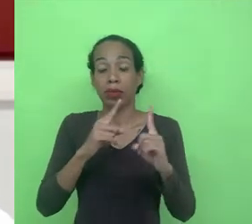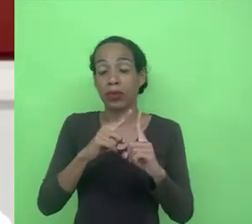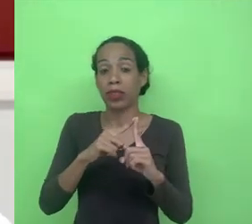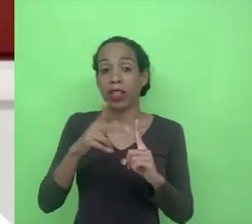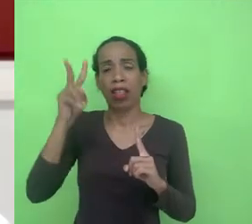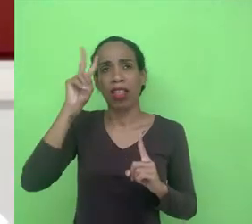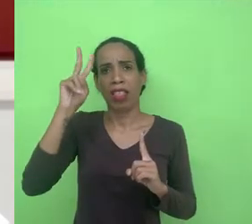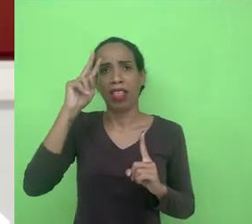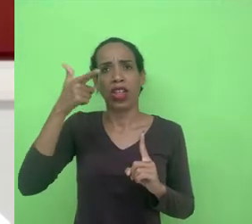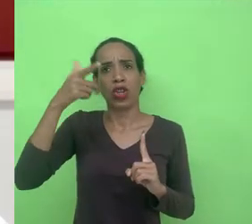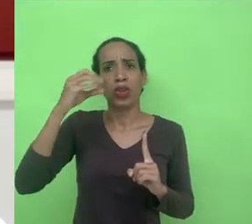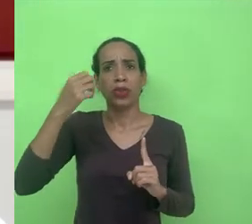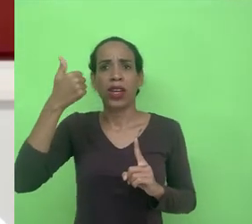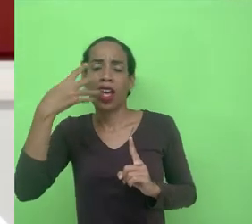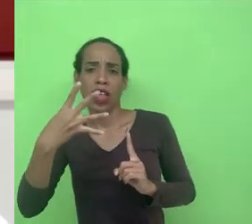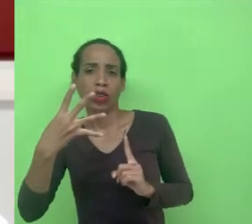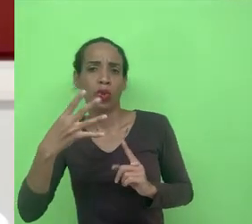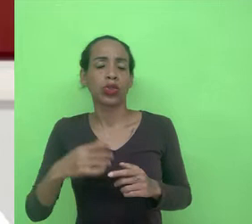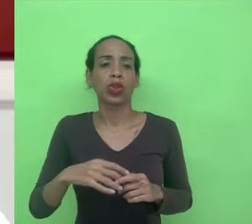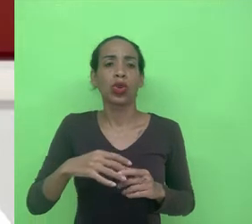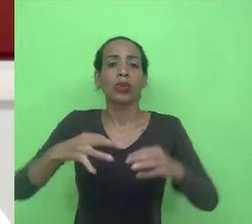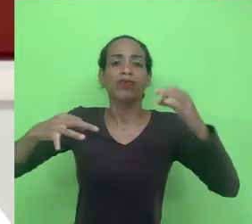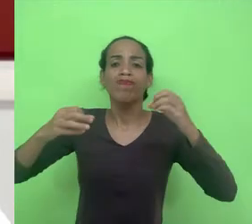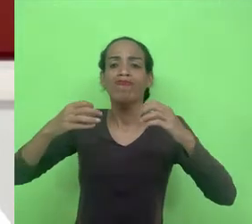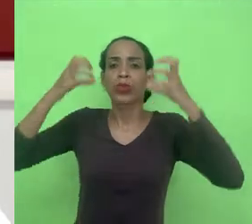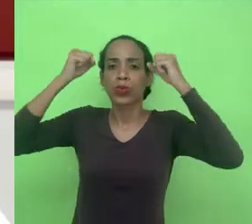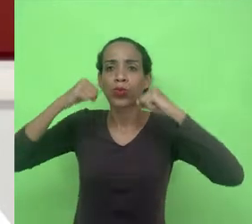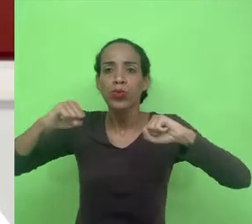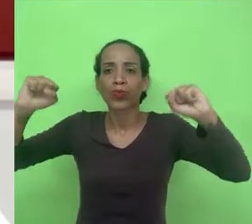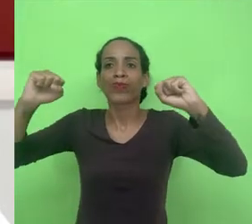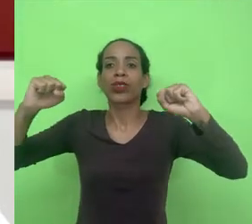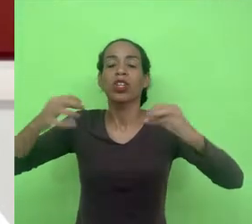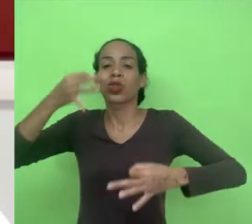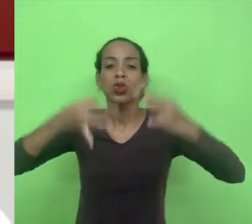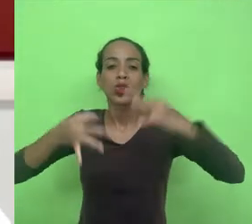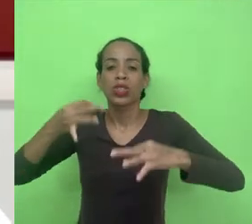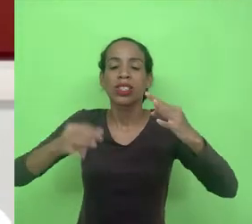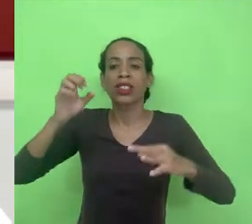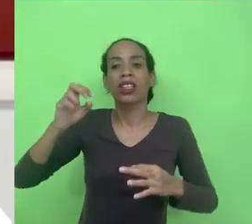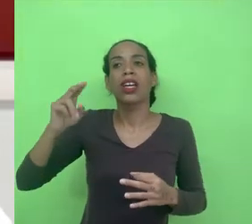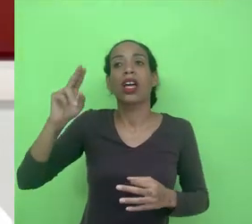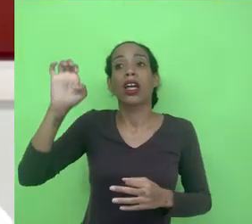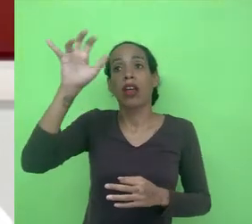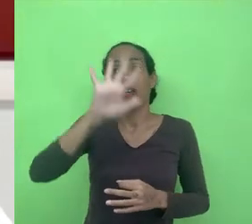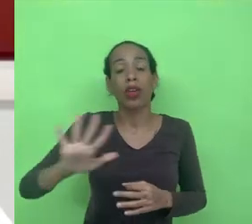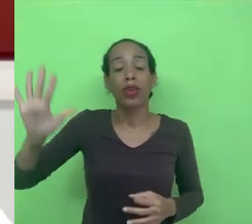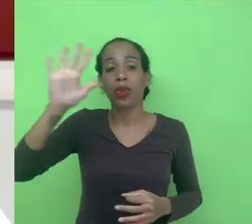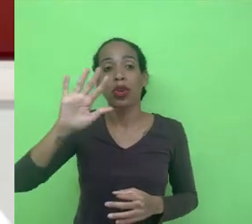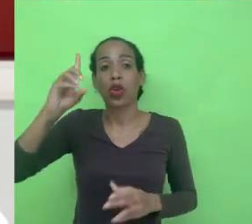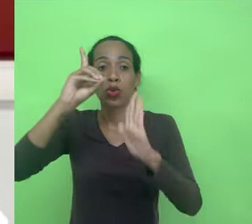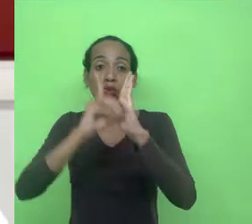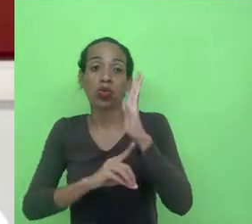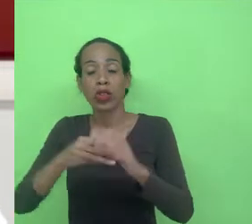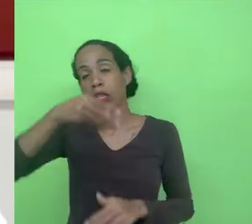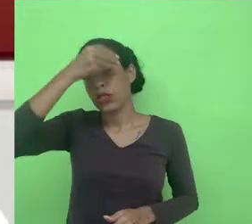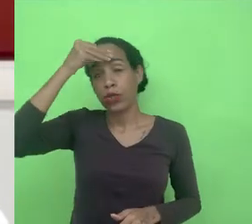ano de 2014 o Tribunal de Justiça da União Europeia decidiu pela primeira vez a respeito do direito ao esquecimento